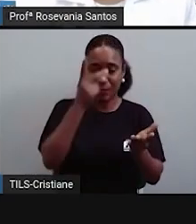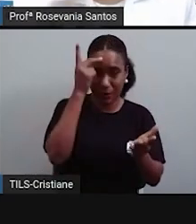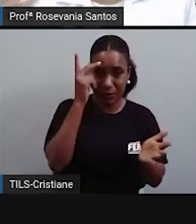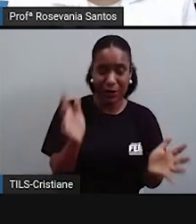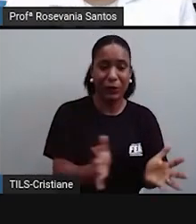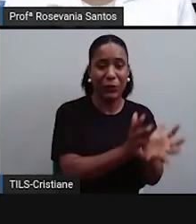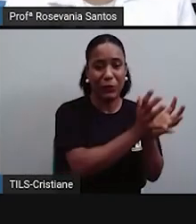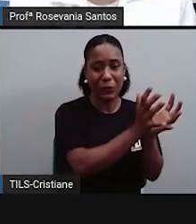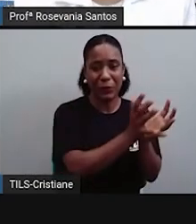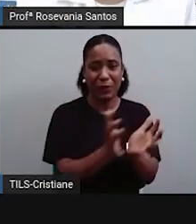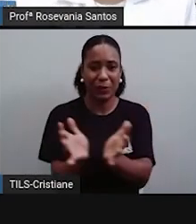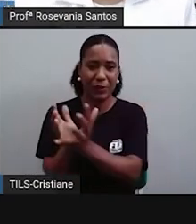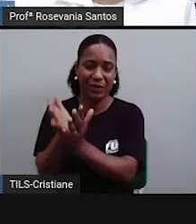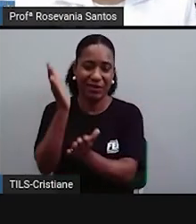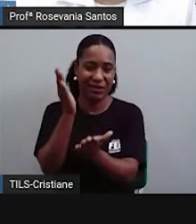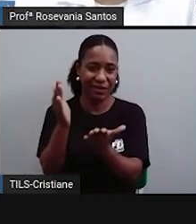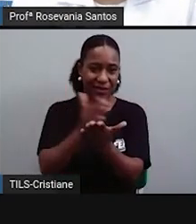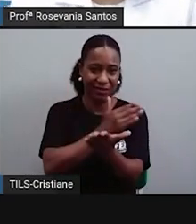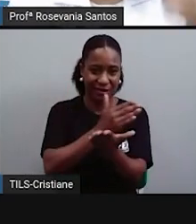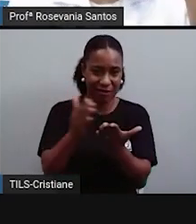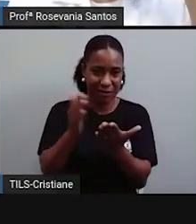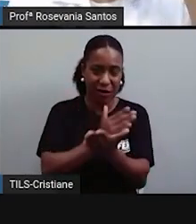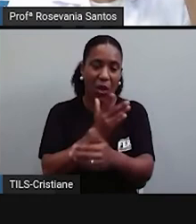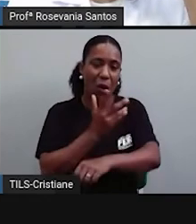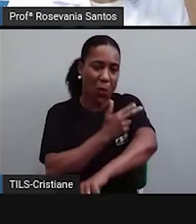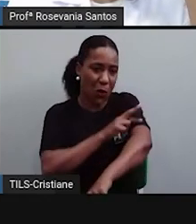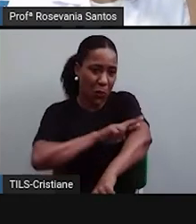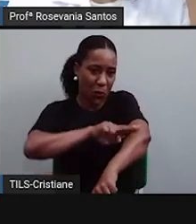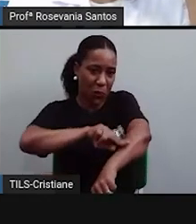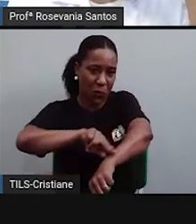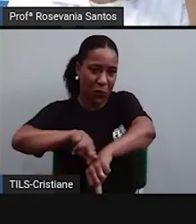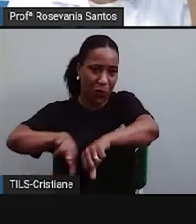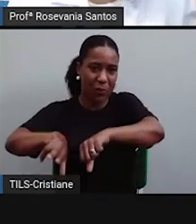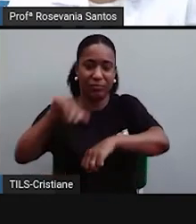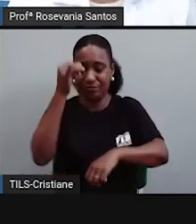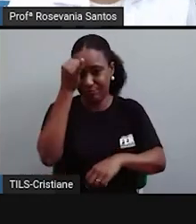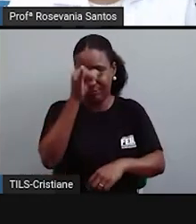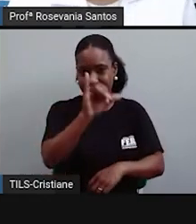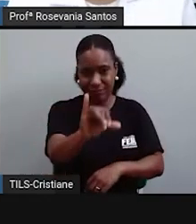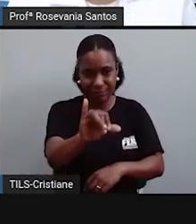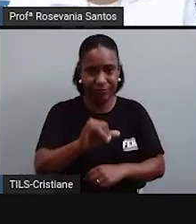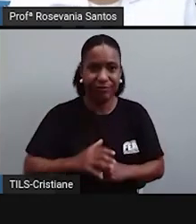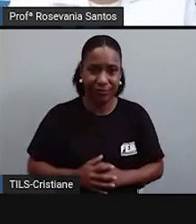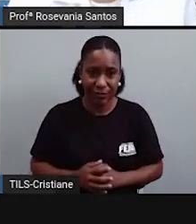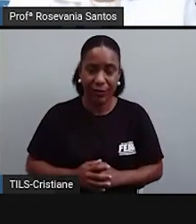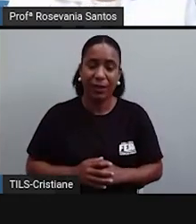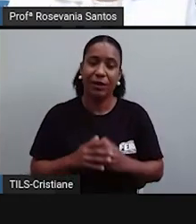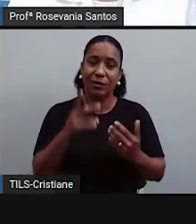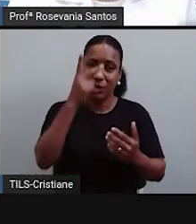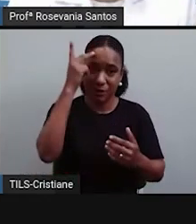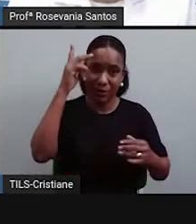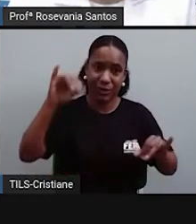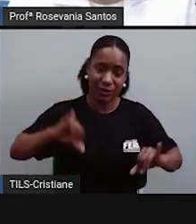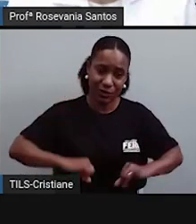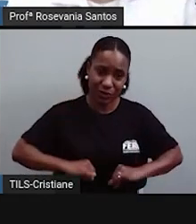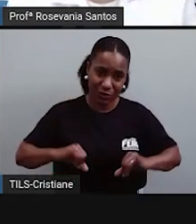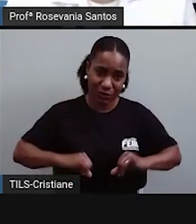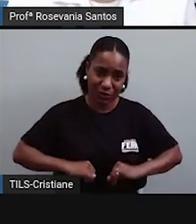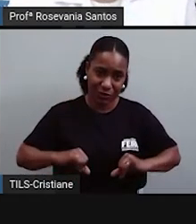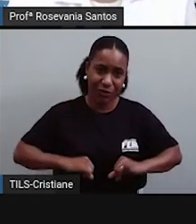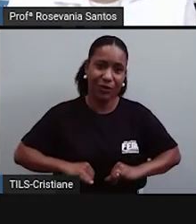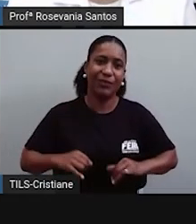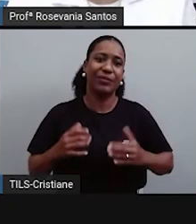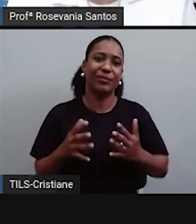de acordo com o tom da vida. Então, na realidade, a gente ainda sofre muito com isso. Já melhoramos